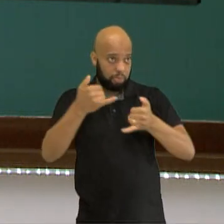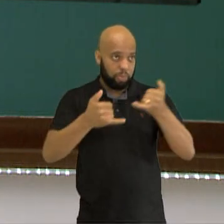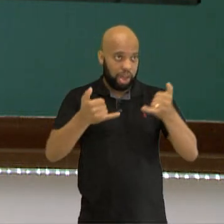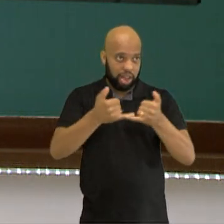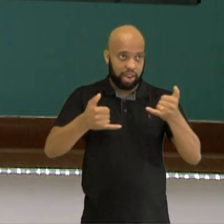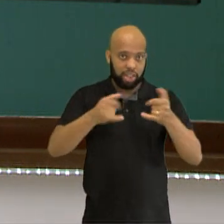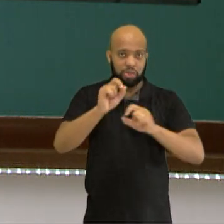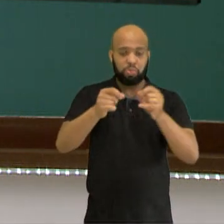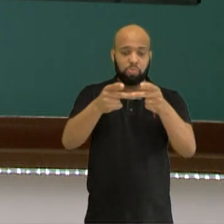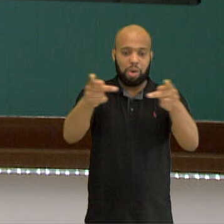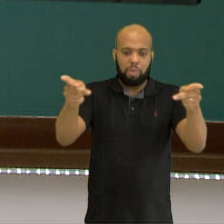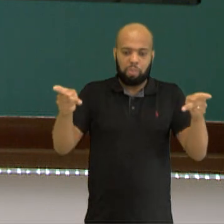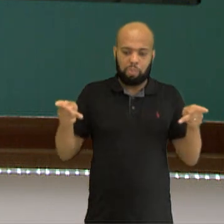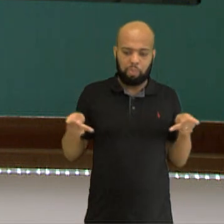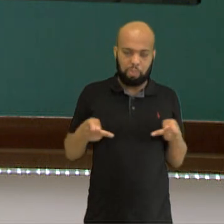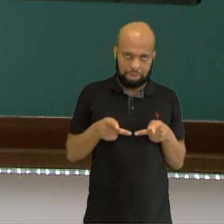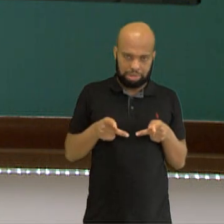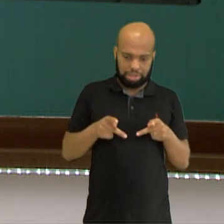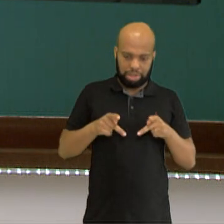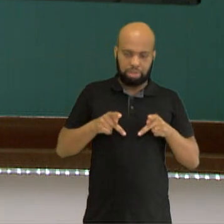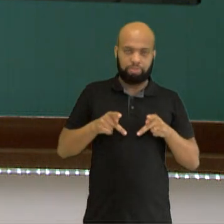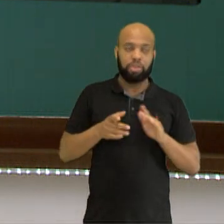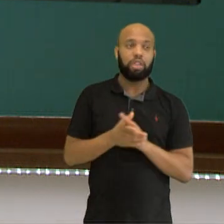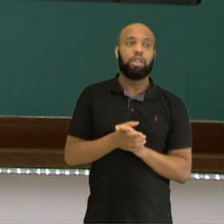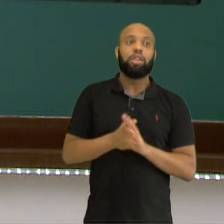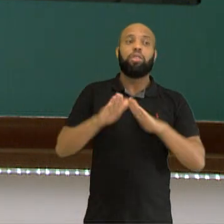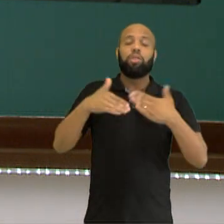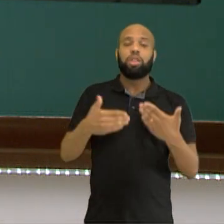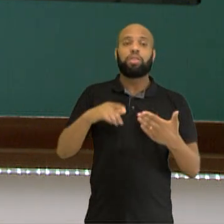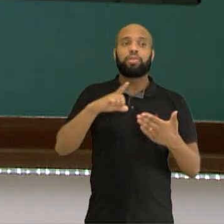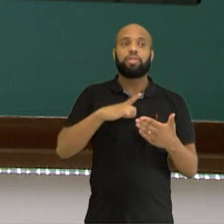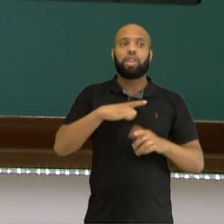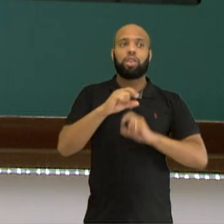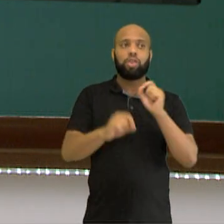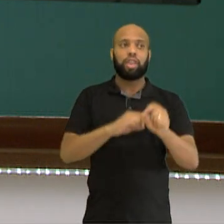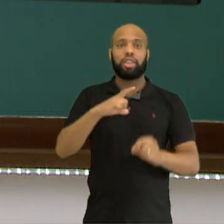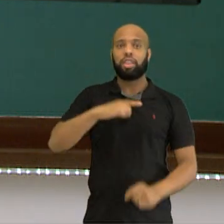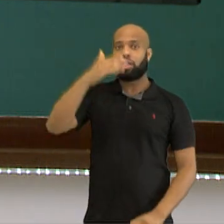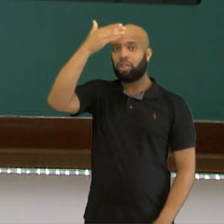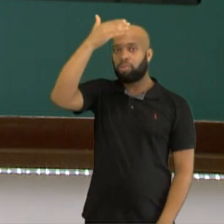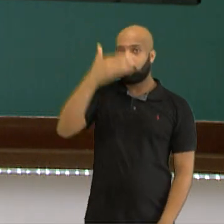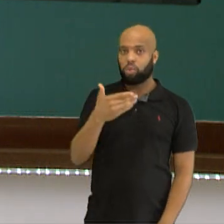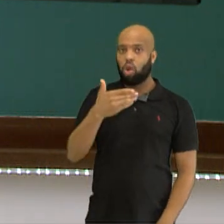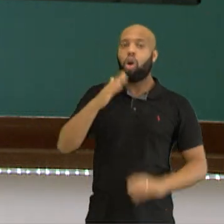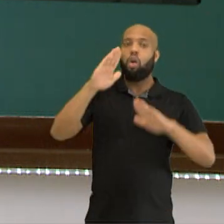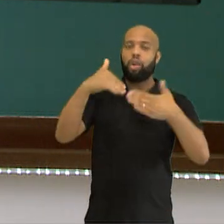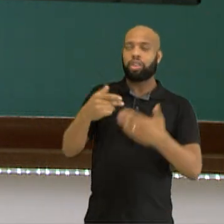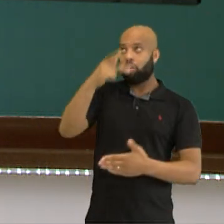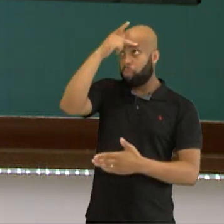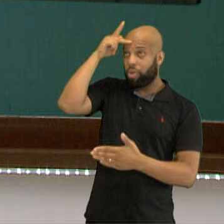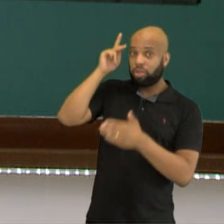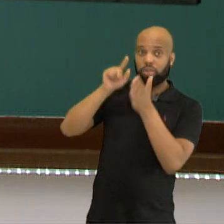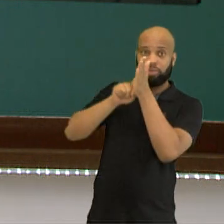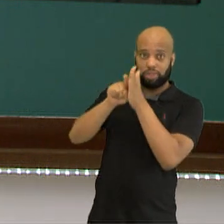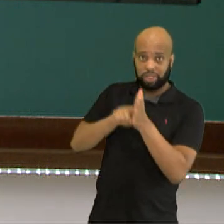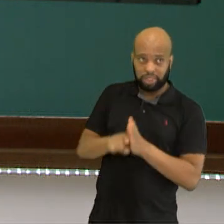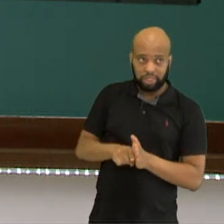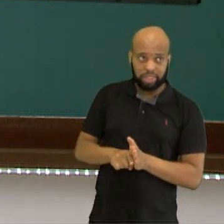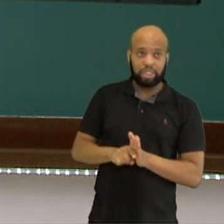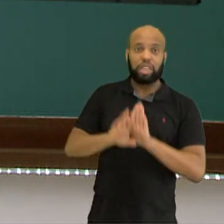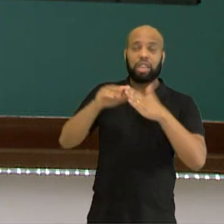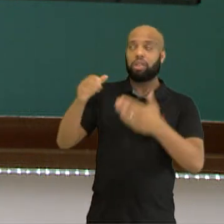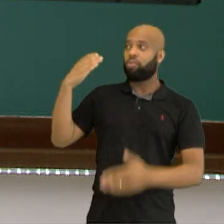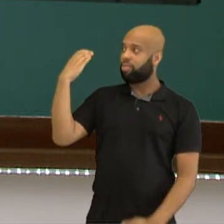fosse uma pizza. Para isso, existem evidências. Então, os pesquisadores, os